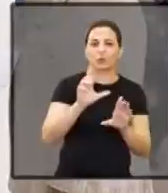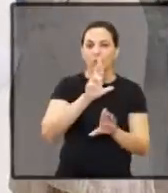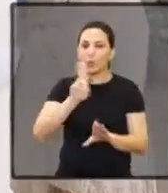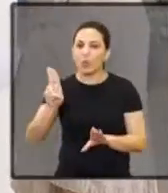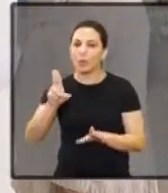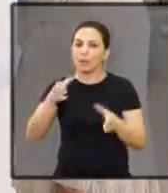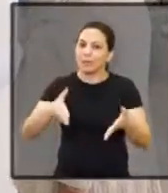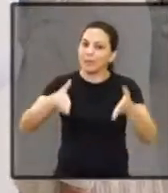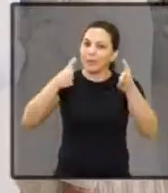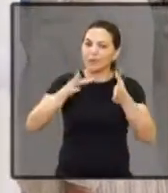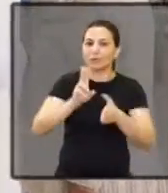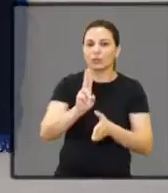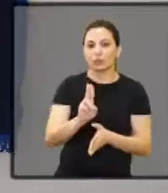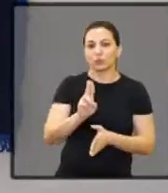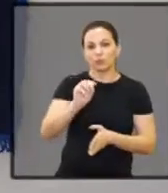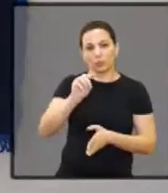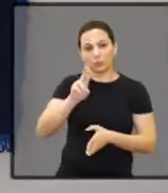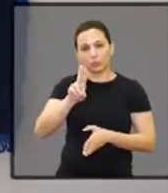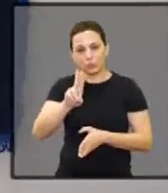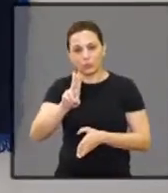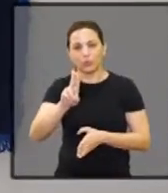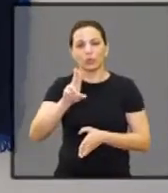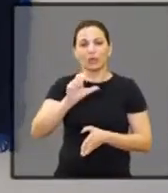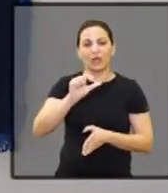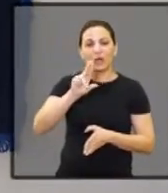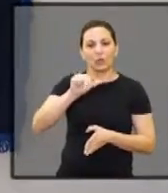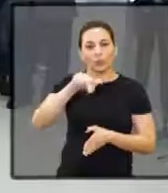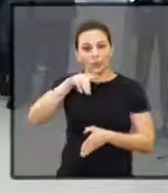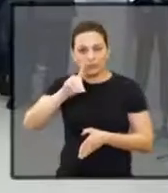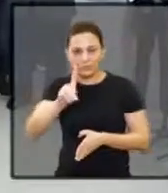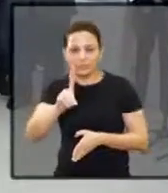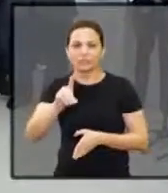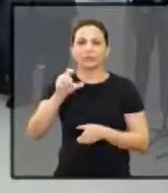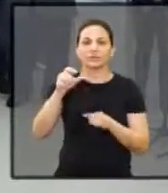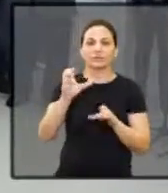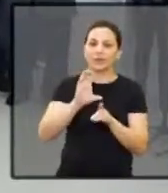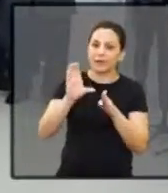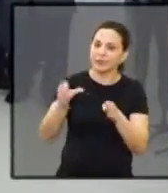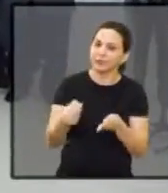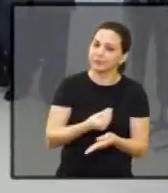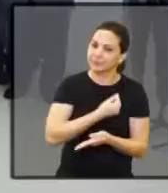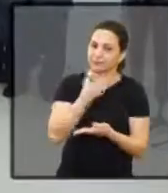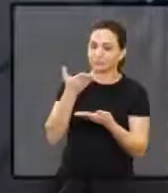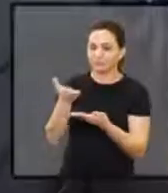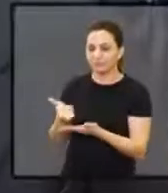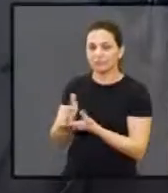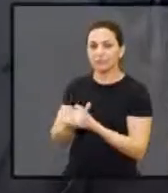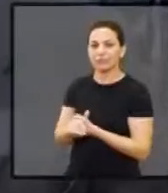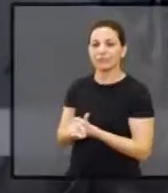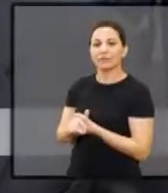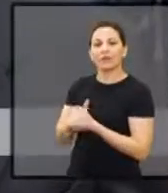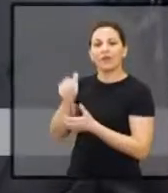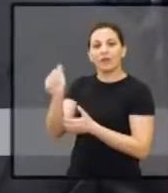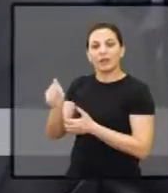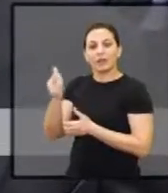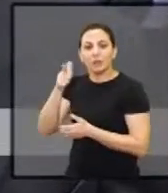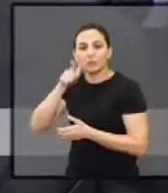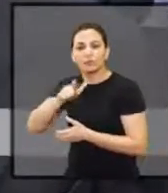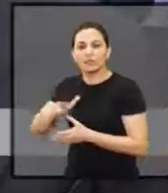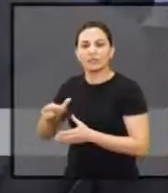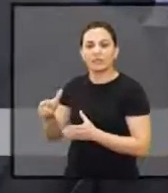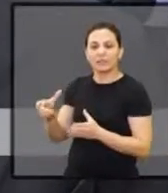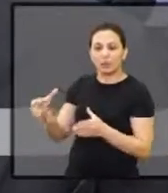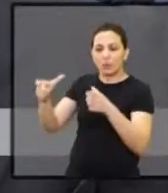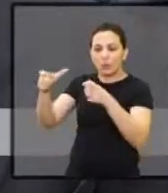homenageou o médico e ex-vereador Eduardo Lawandi, o Dudu, a Câmara esteve presente. A Araraquara consegue agora